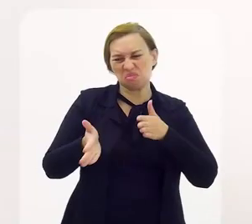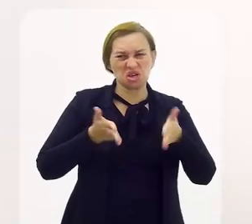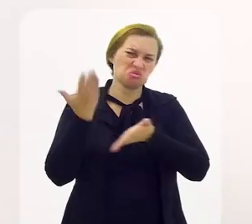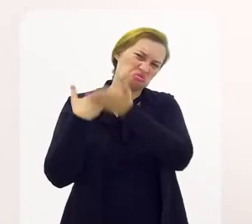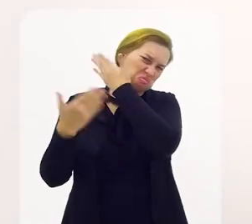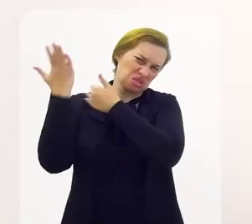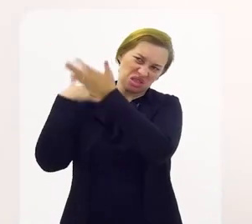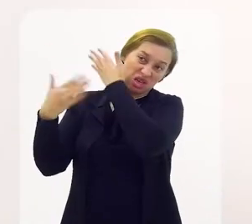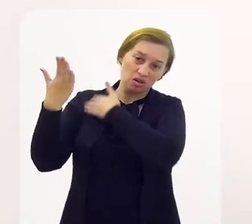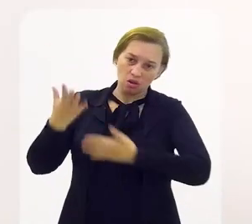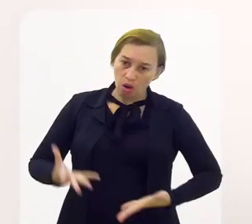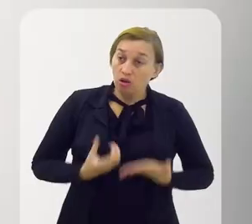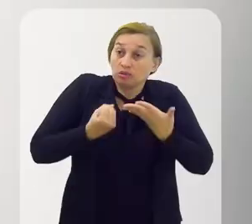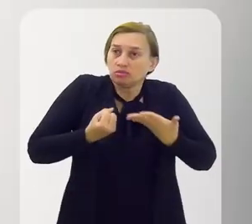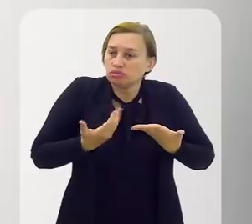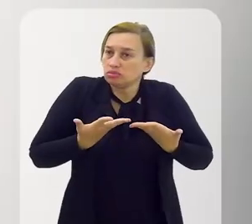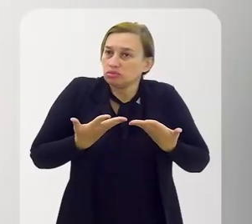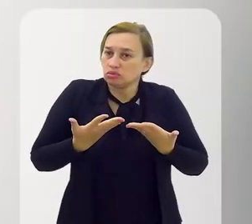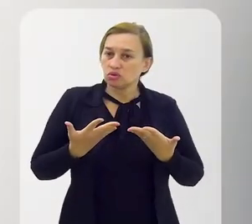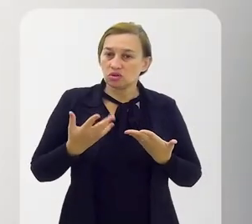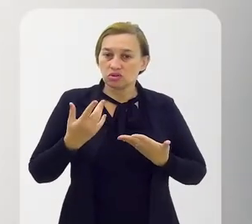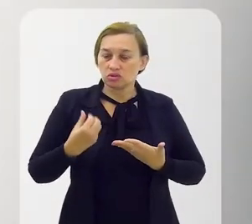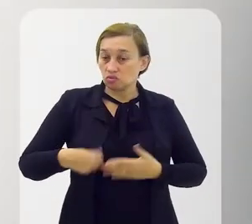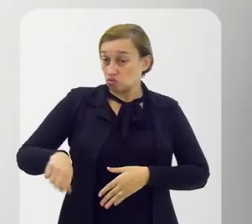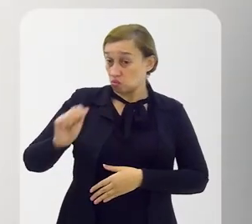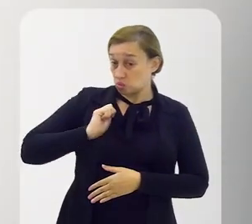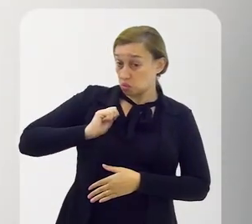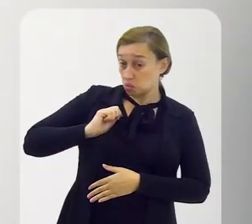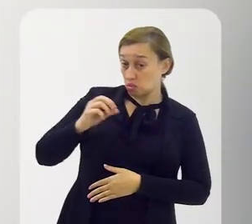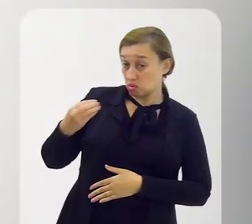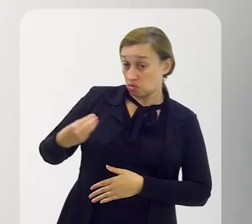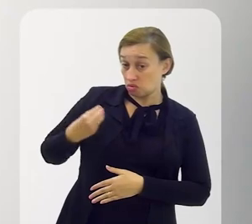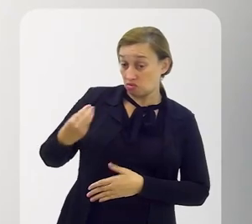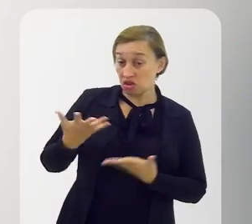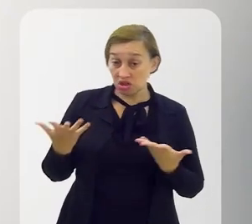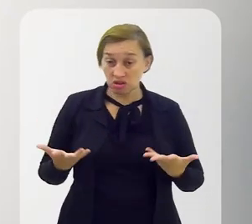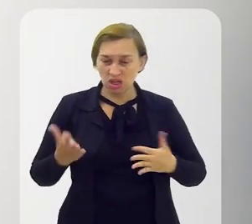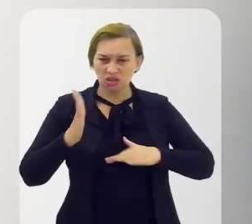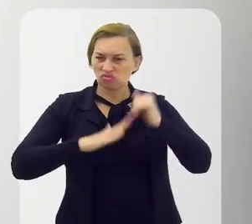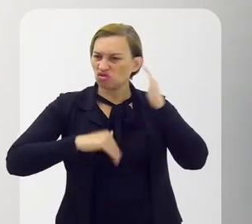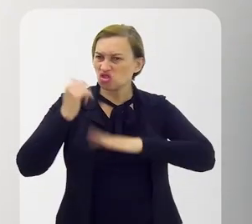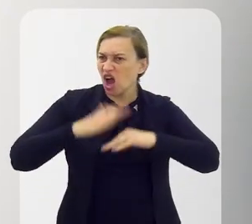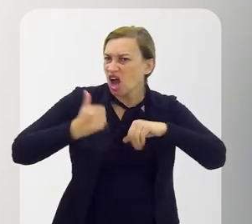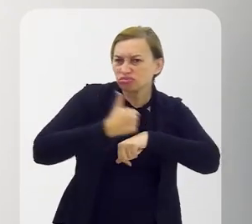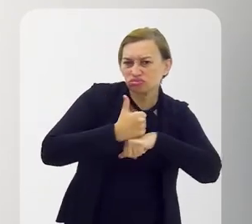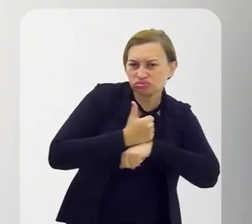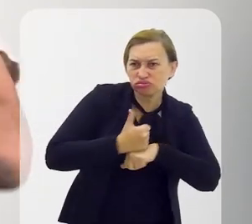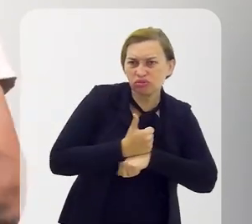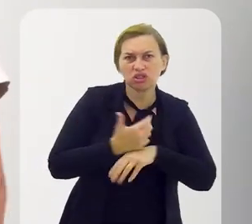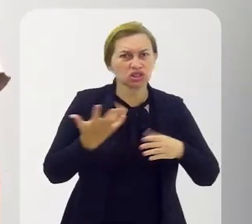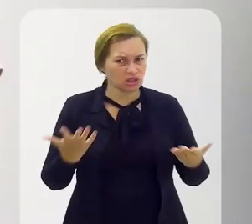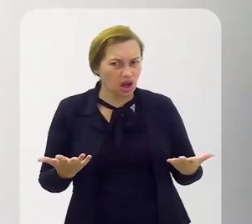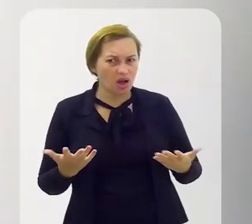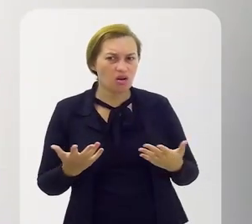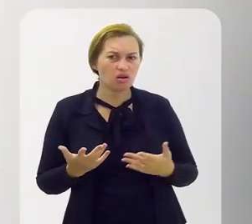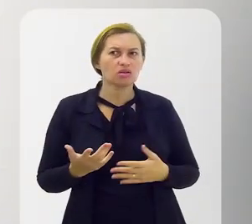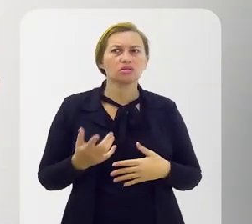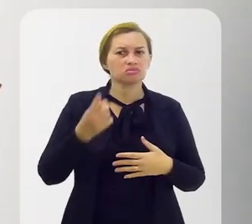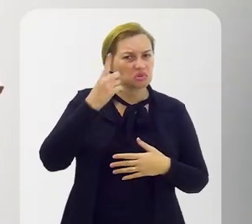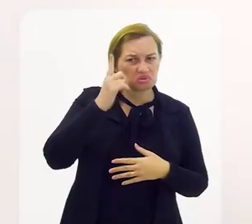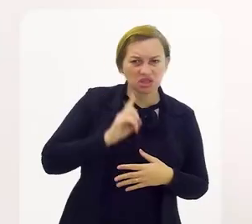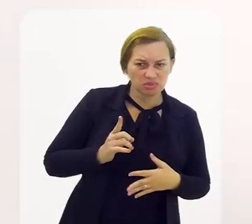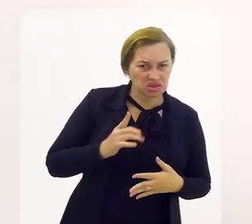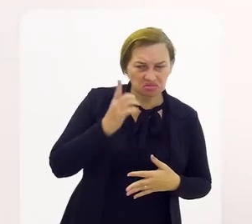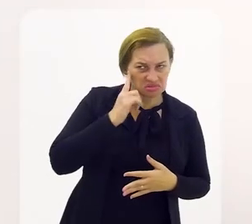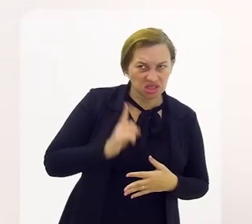época Para se fazer Para mim foi um susto Descobrir que os atores viviam disso Que existe ator profissional Era muito